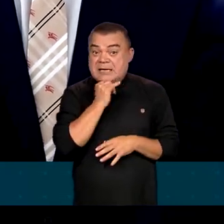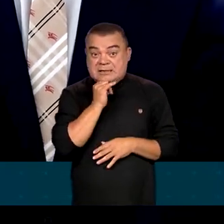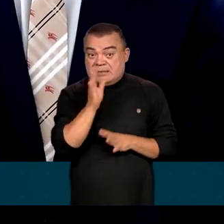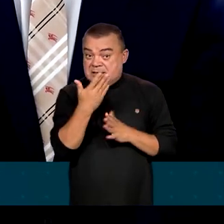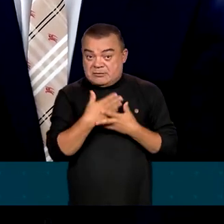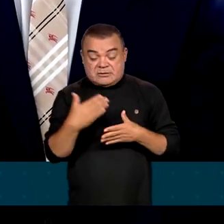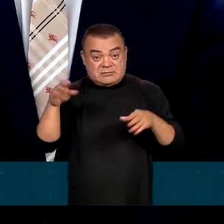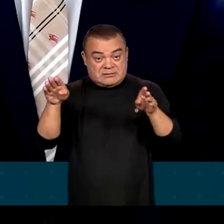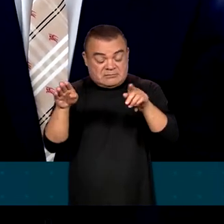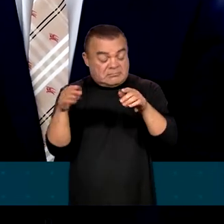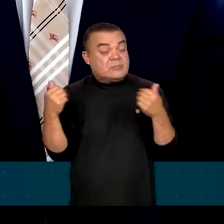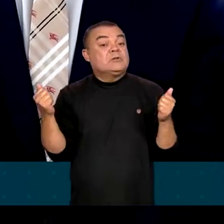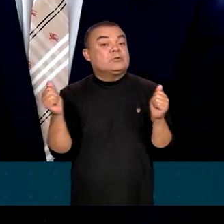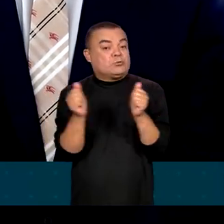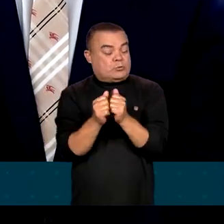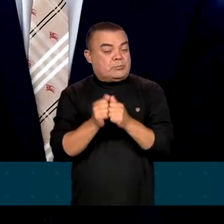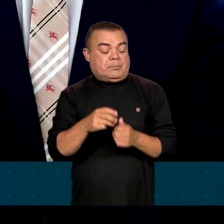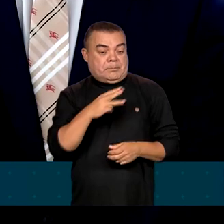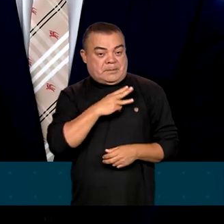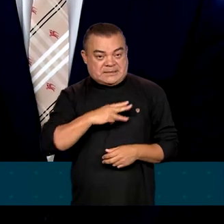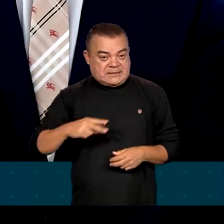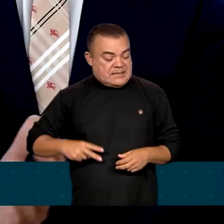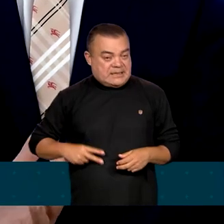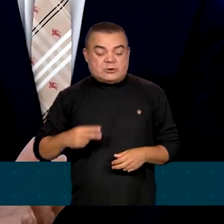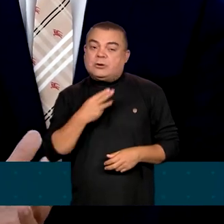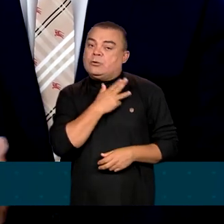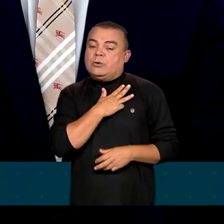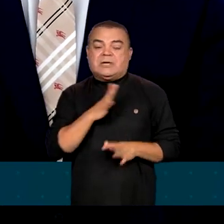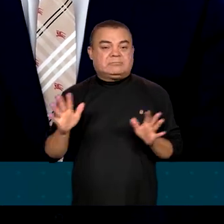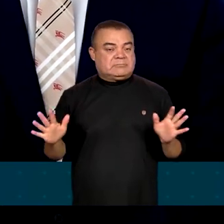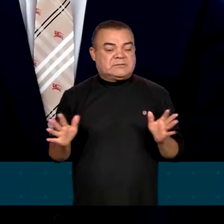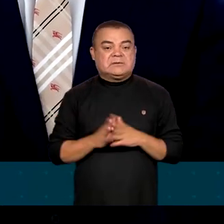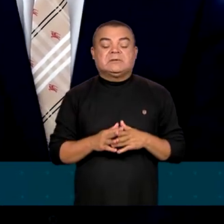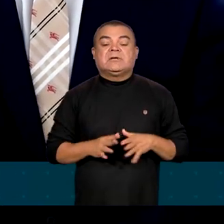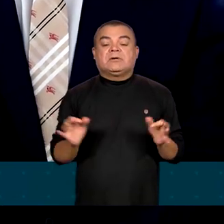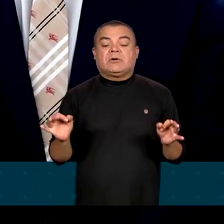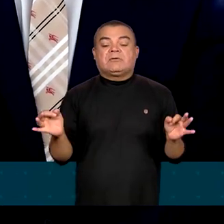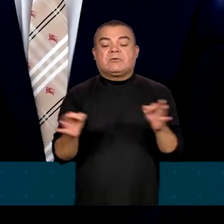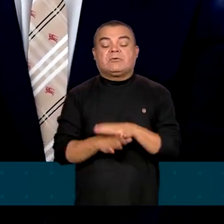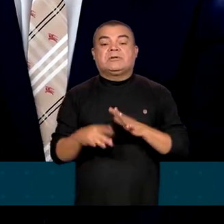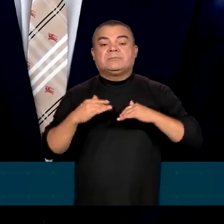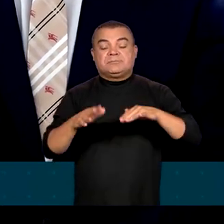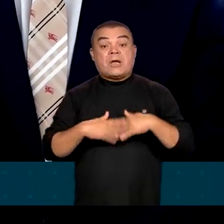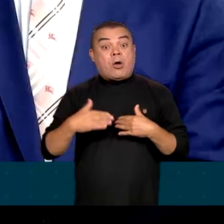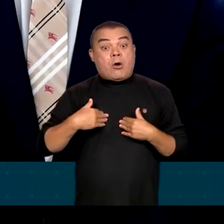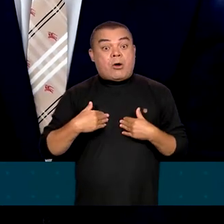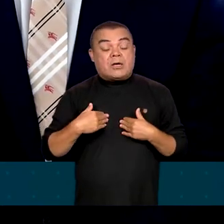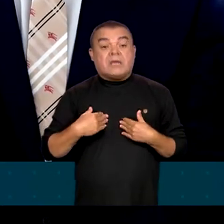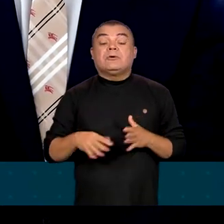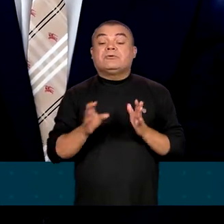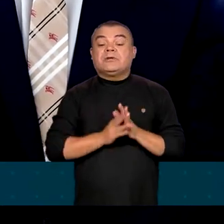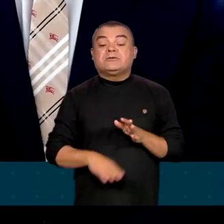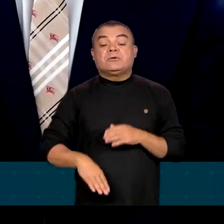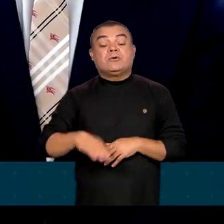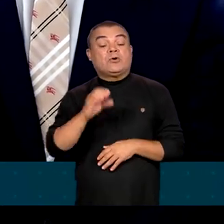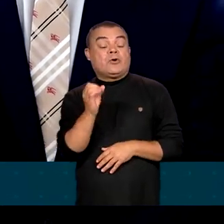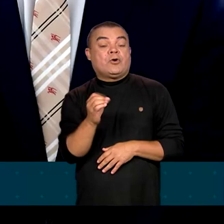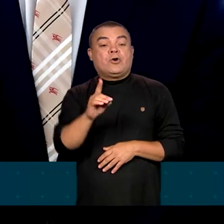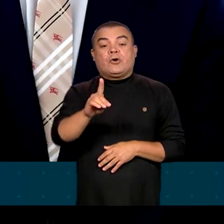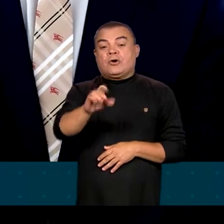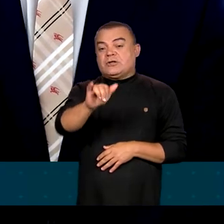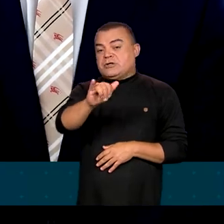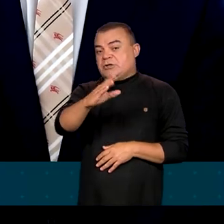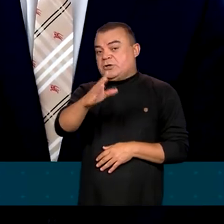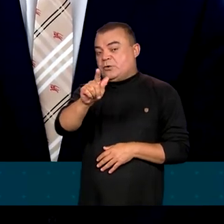que agora vai concluir a nossa missão. E olha, eu fiz o Código Florestal, eu sou um técnico da área,